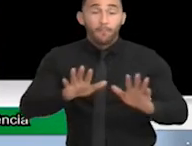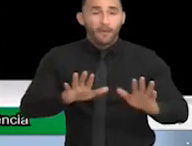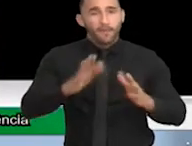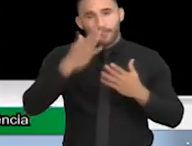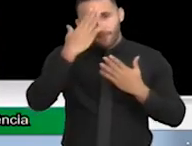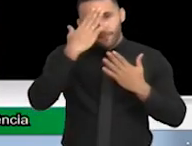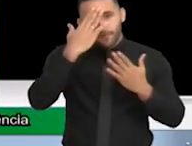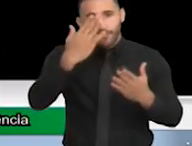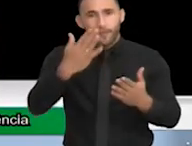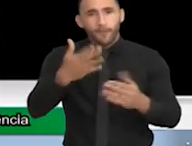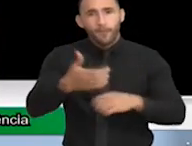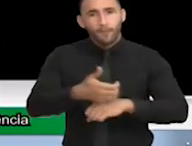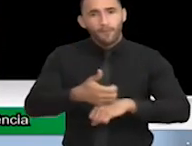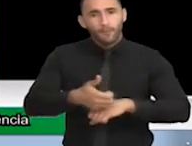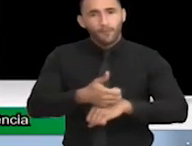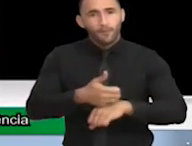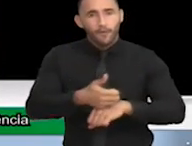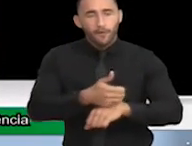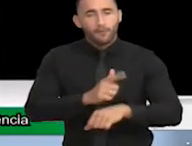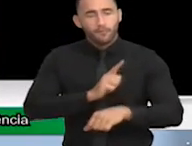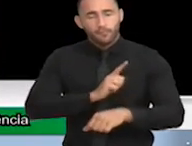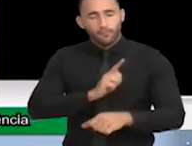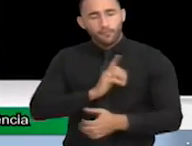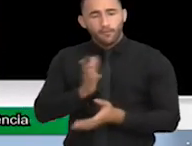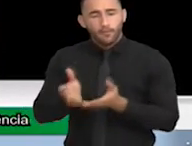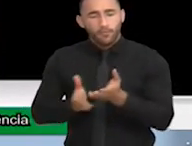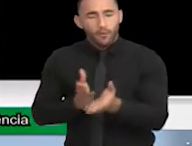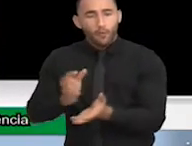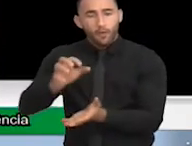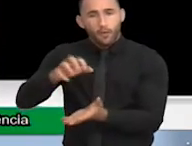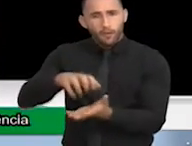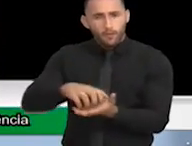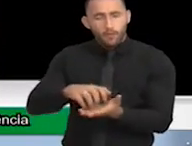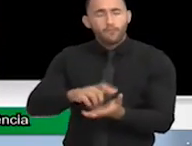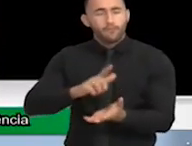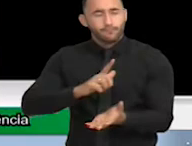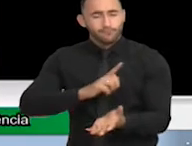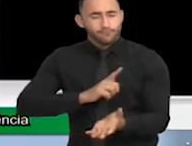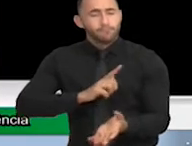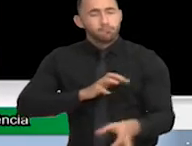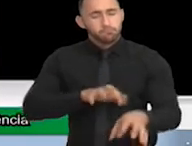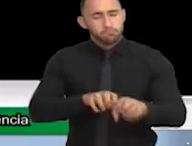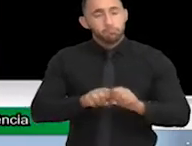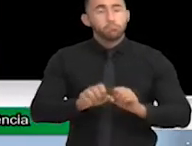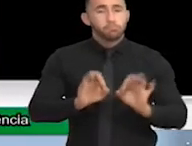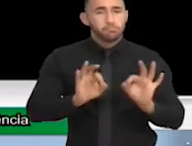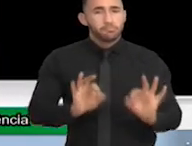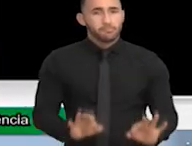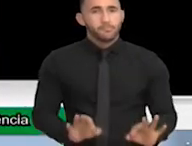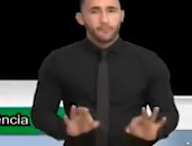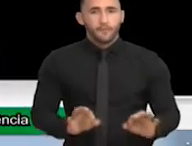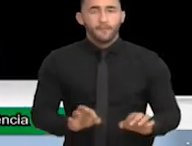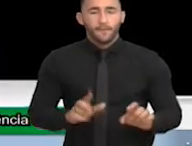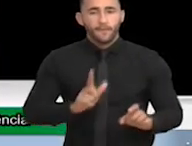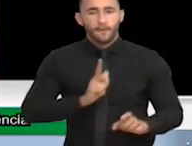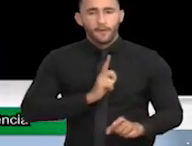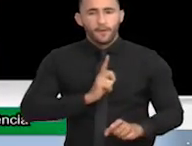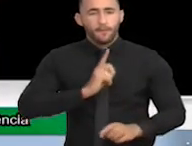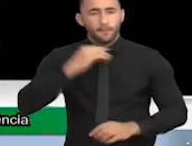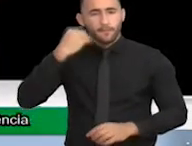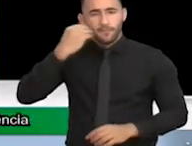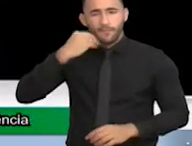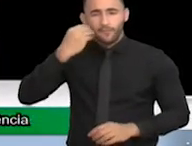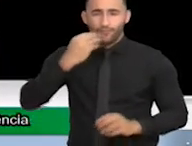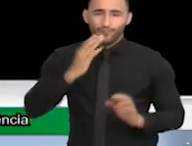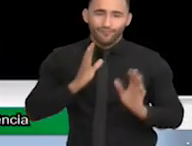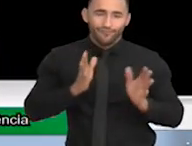profissionais que estão atendendo o Guilherme na clínica, que são competentes, que têm experiência